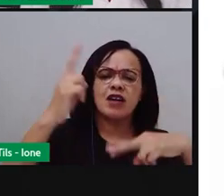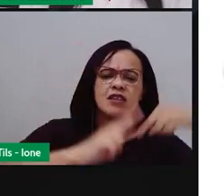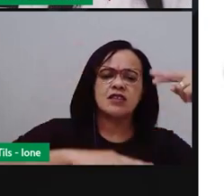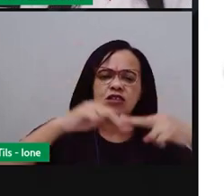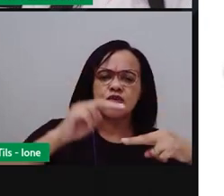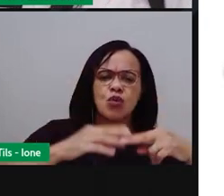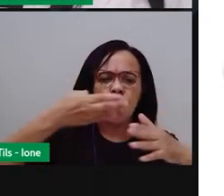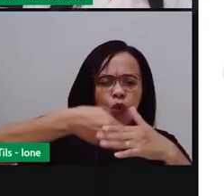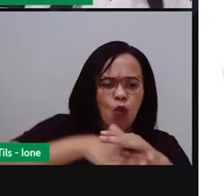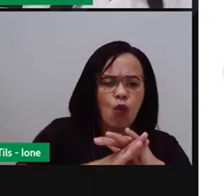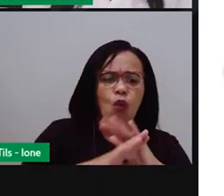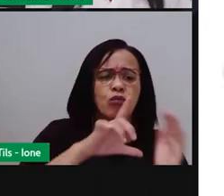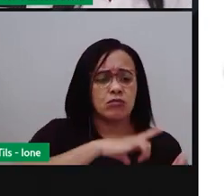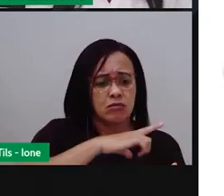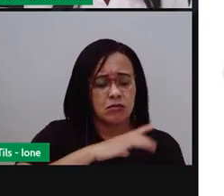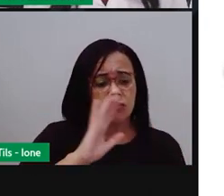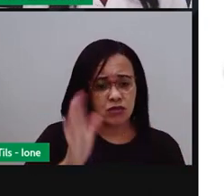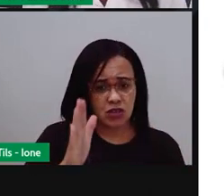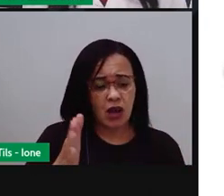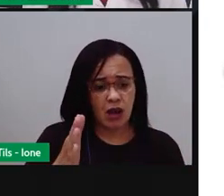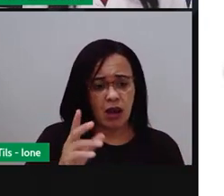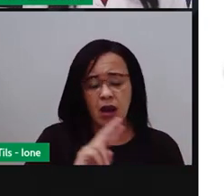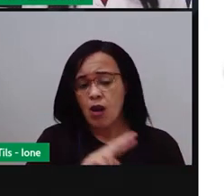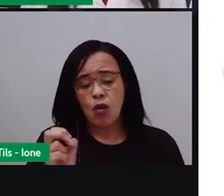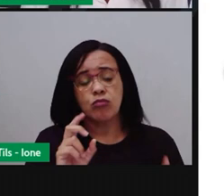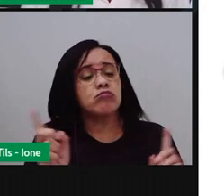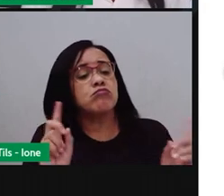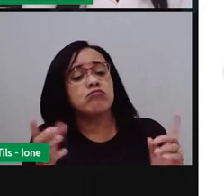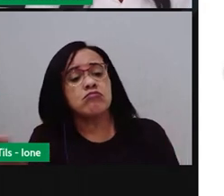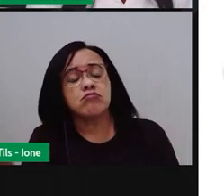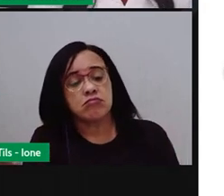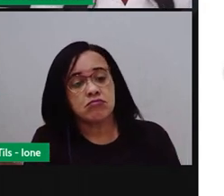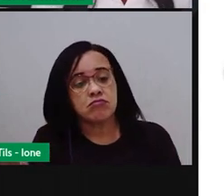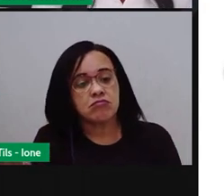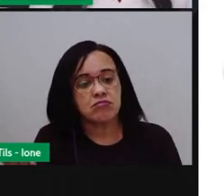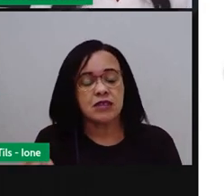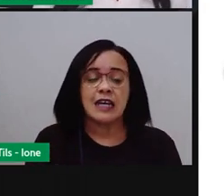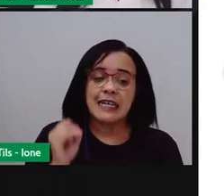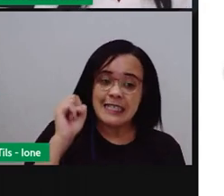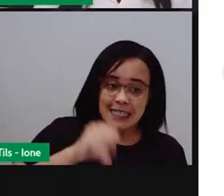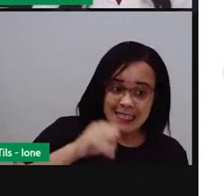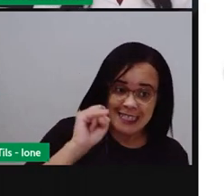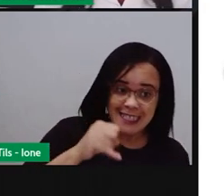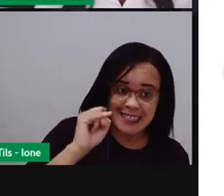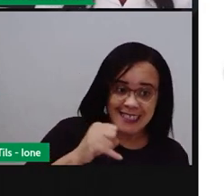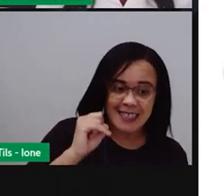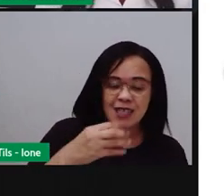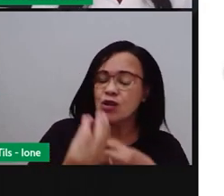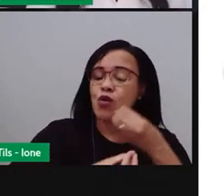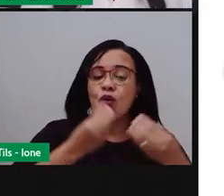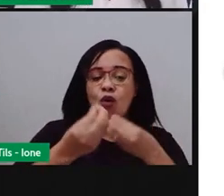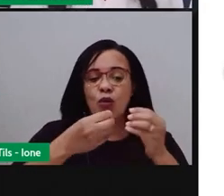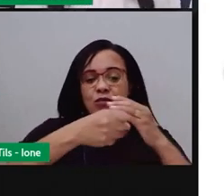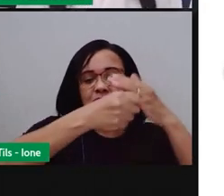costume de participar desses festejos de ninho? Se sim, como é que isso é feito?